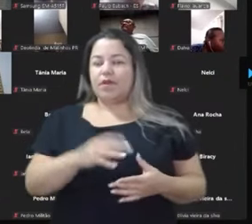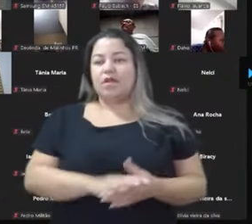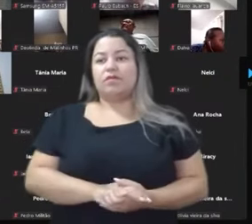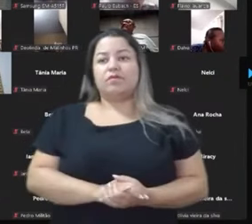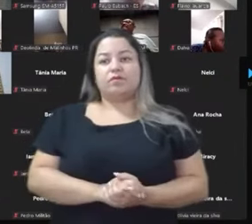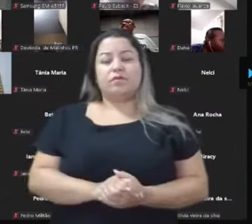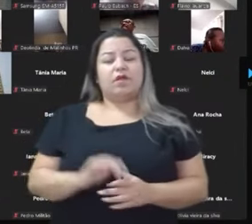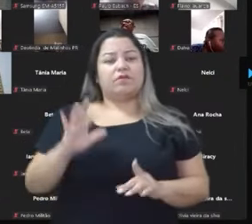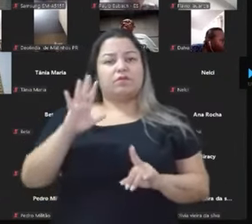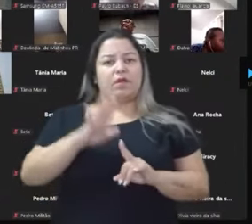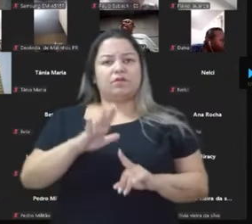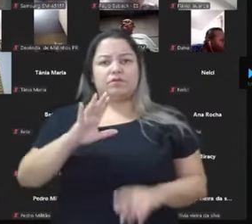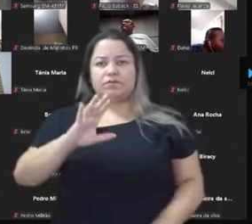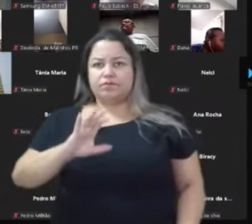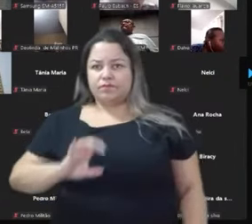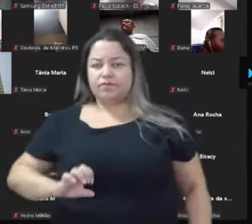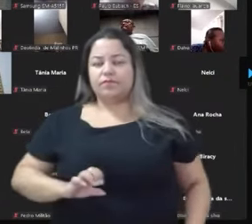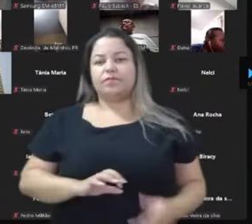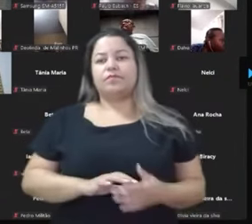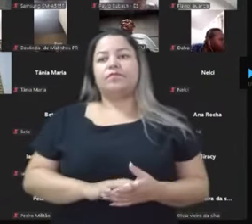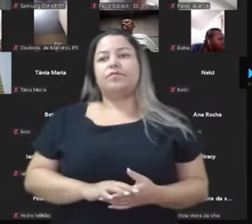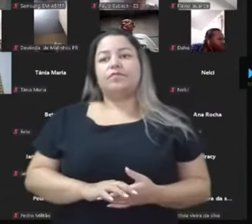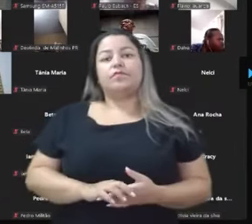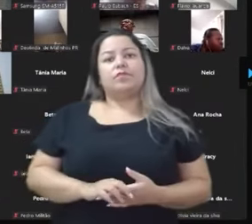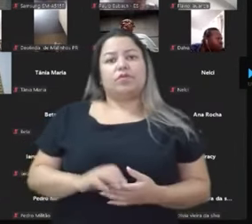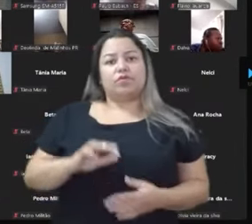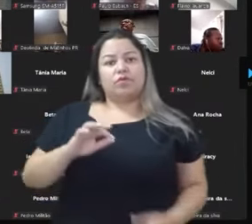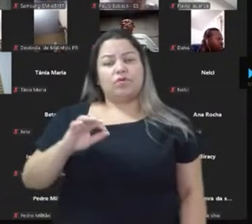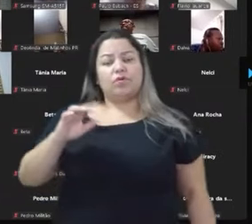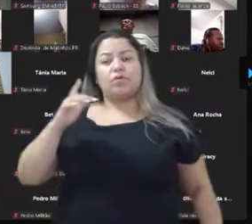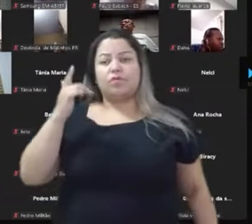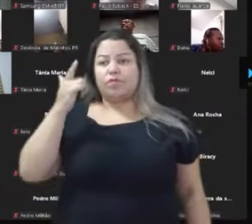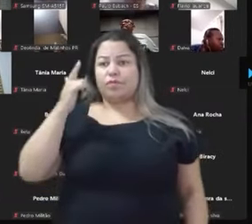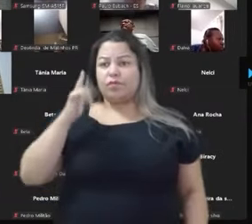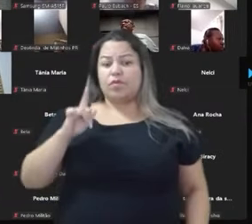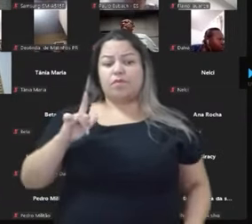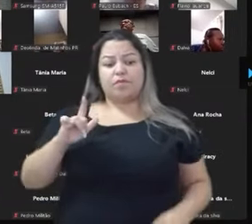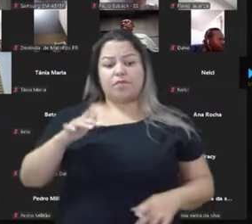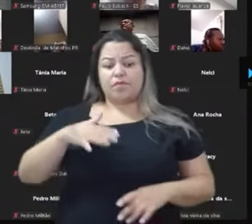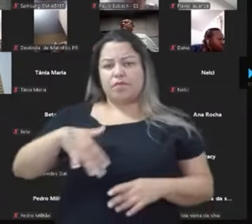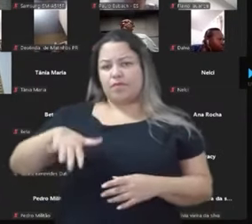esquerda. Então, o gado bolsonarista ficava ali